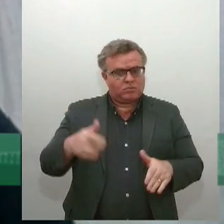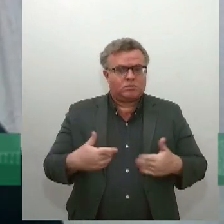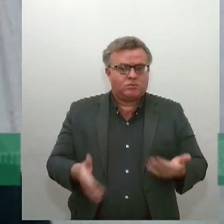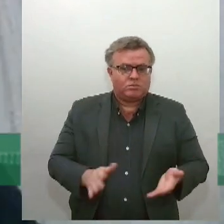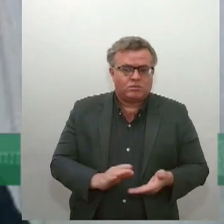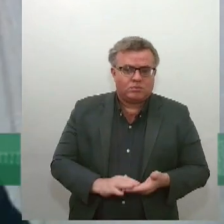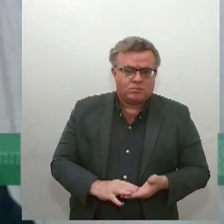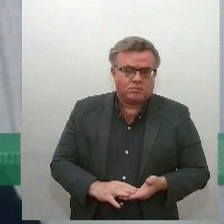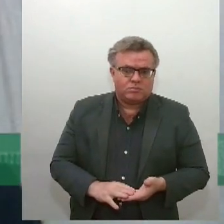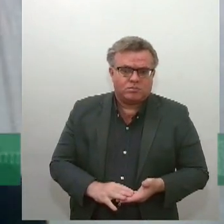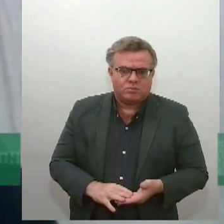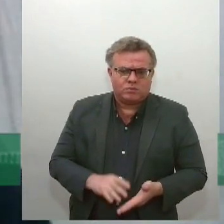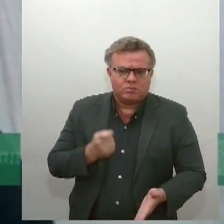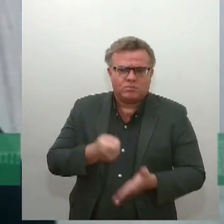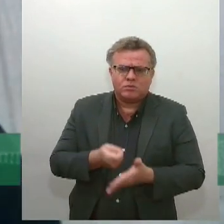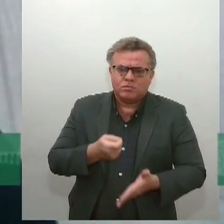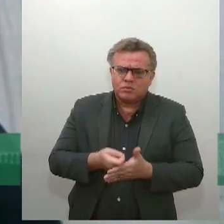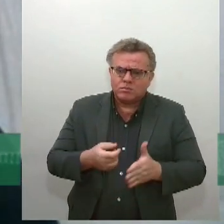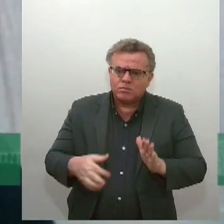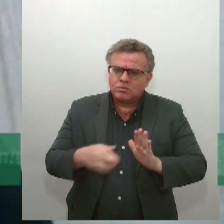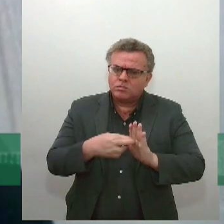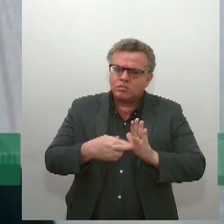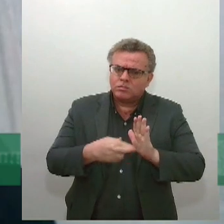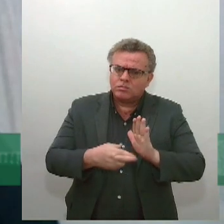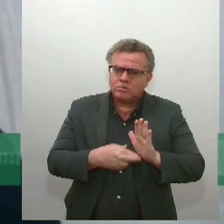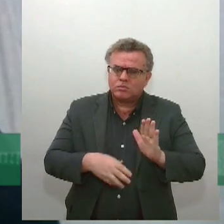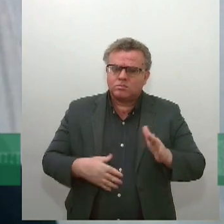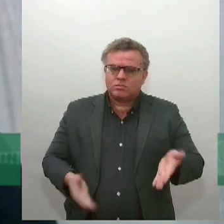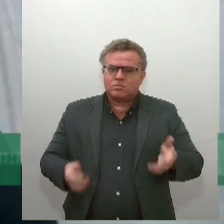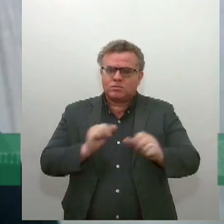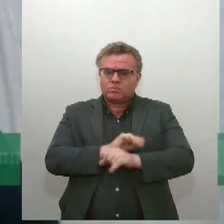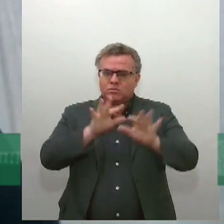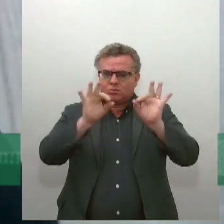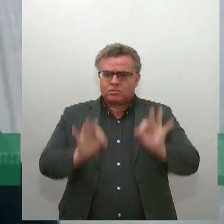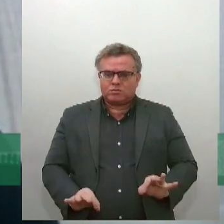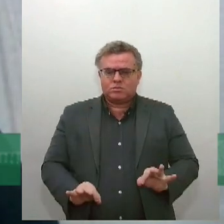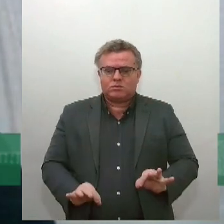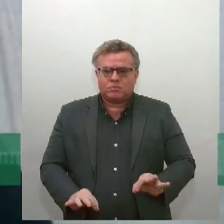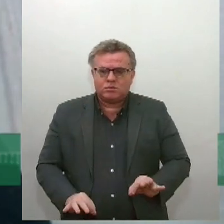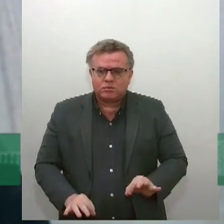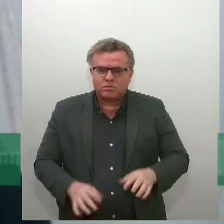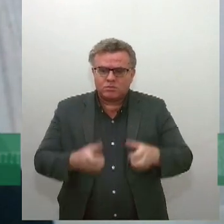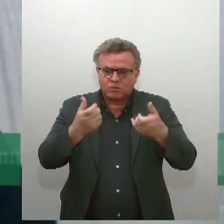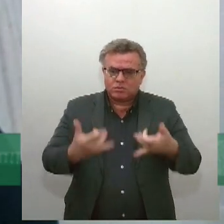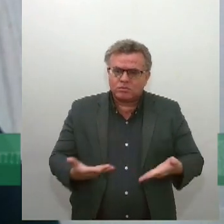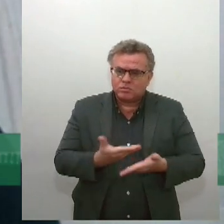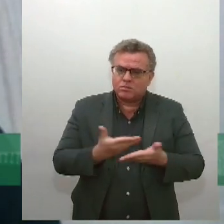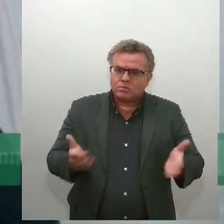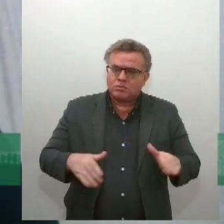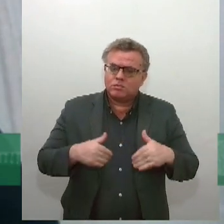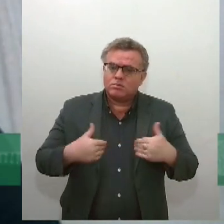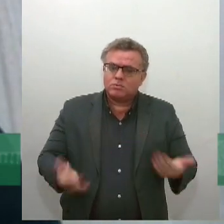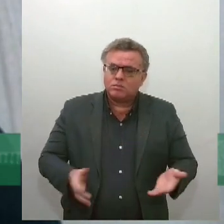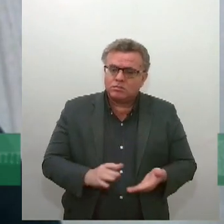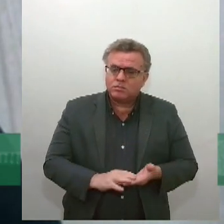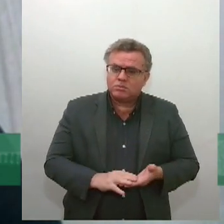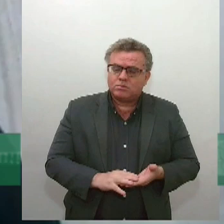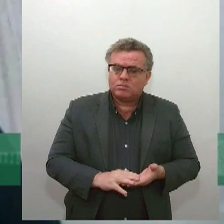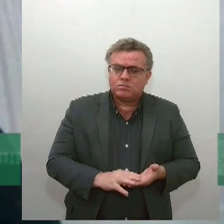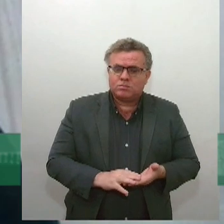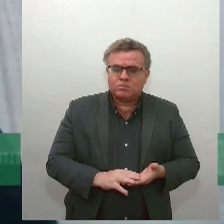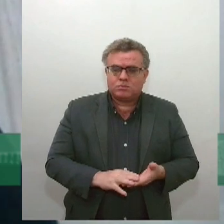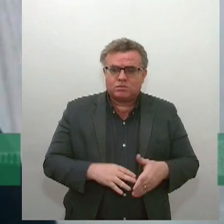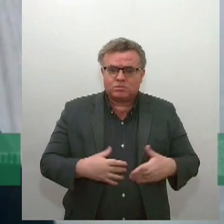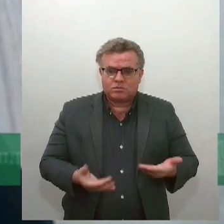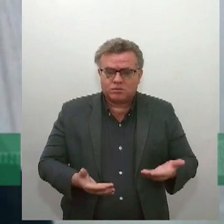impondo uma regra de colegiado. Vamos falar em português bem claro aqui, conversa de adulto aqui entre a gente. Se é uma corte,